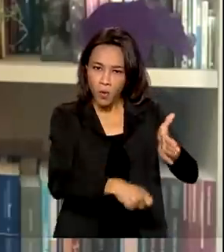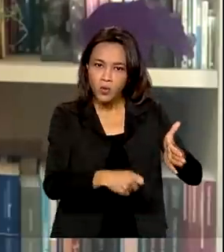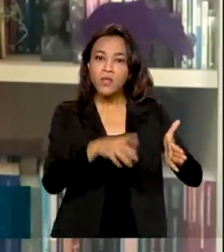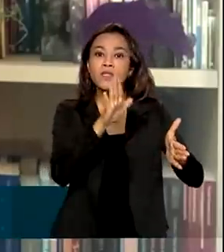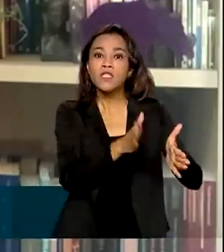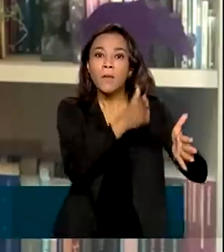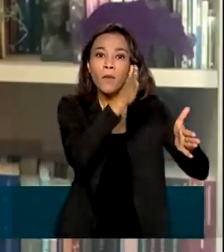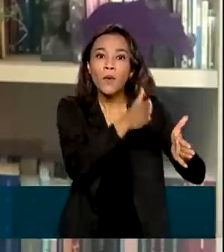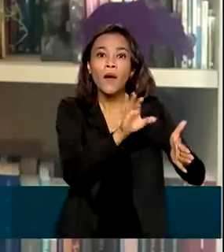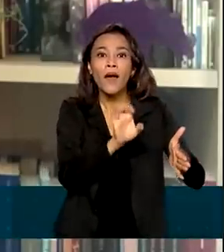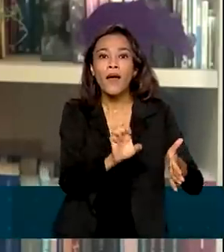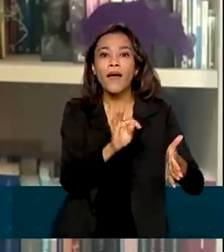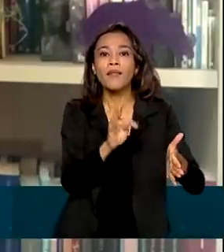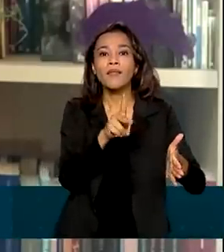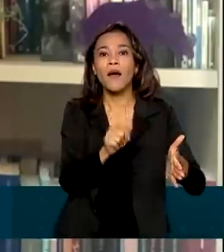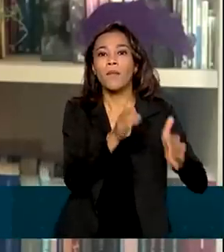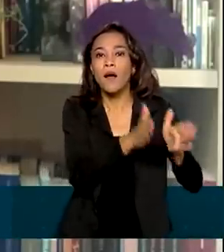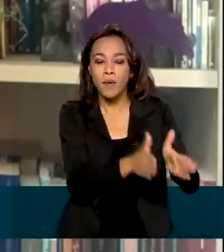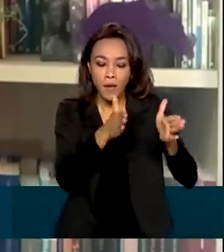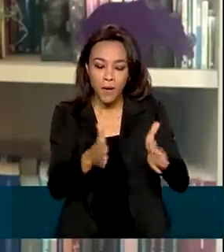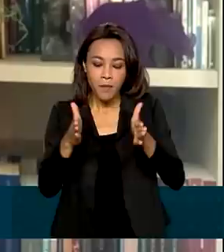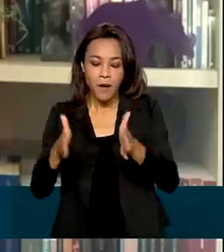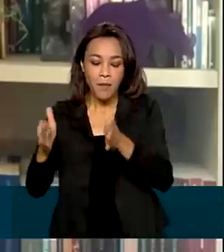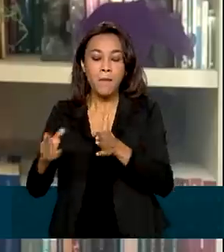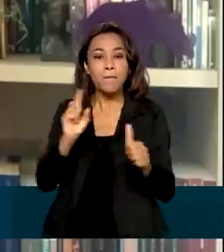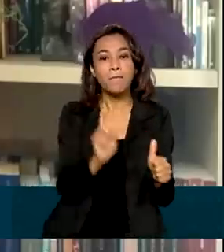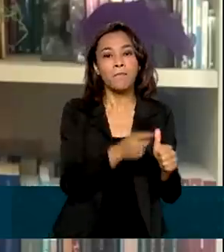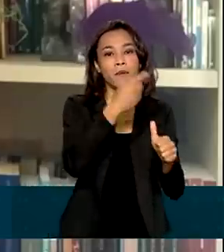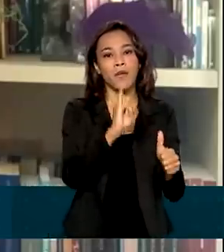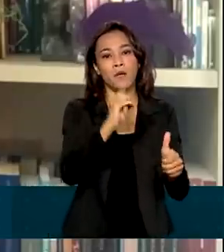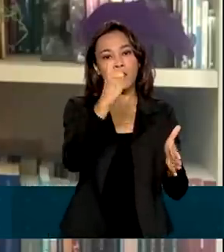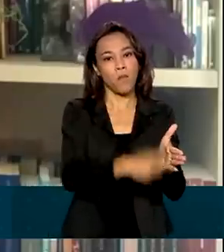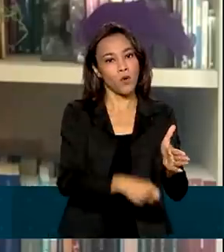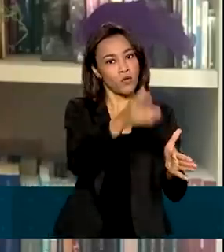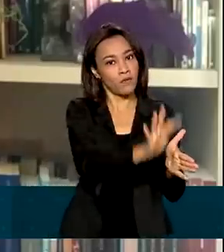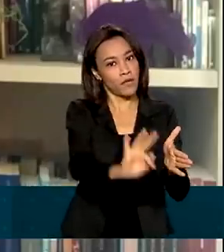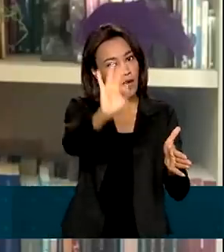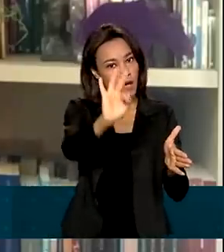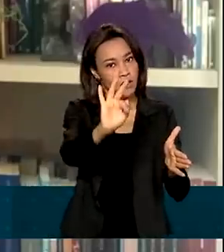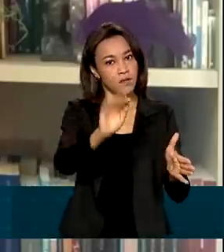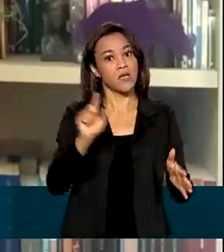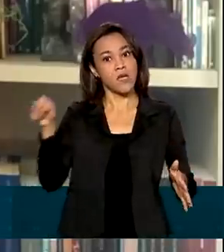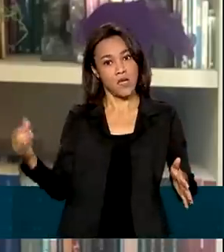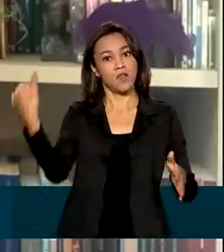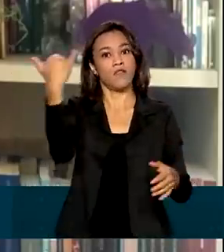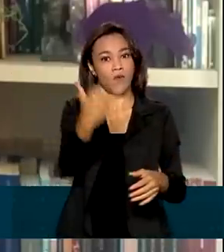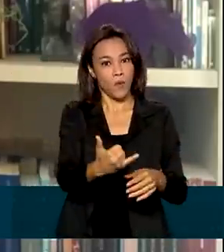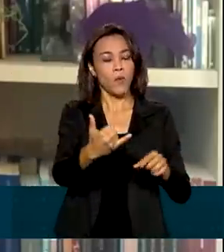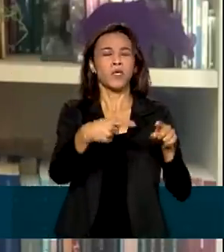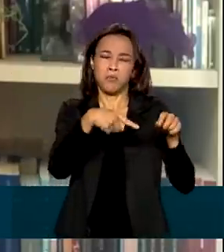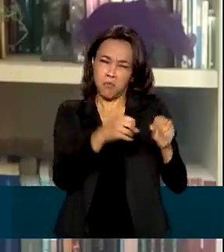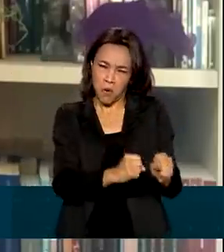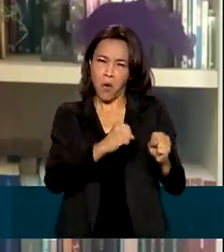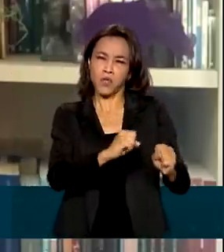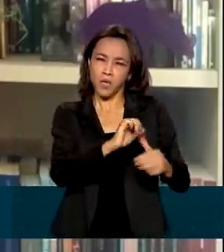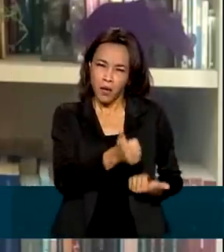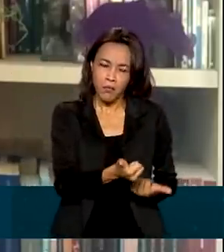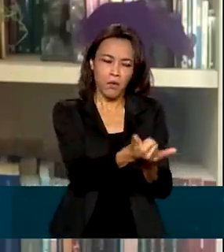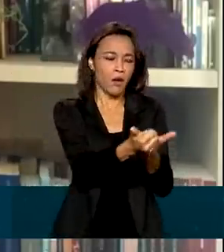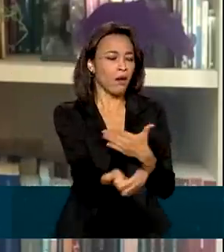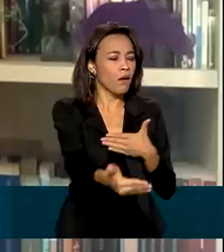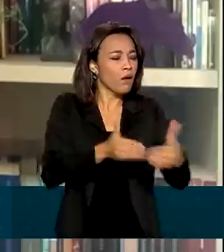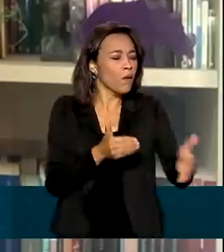começando pela unificação dos impostos no âmbito federal. Guedes, no entanto, disse que pode apoiar qualquer